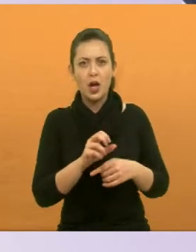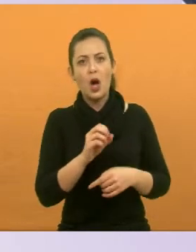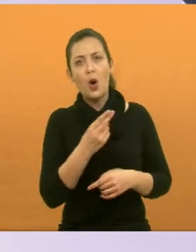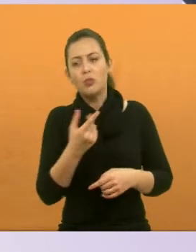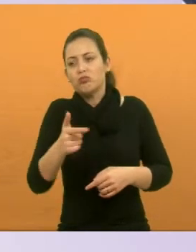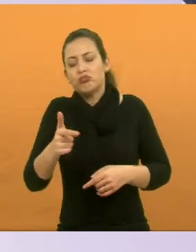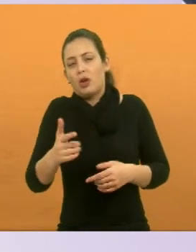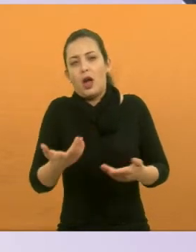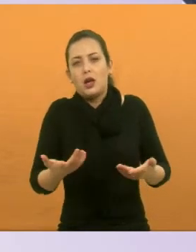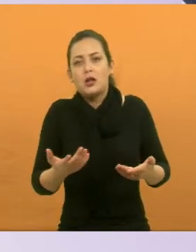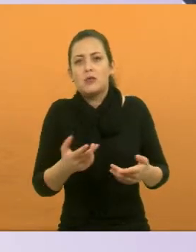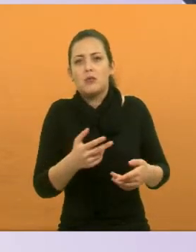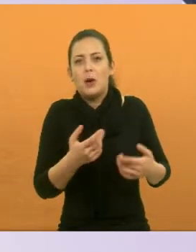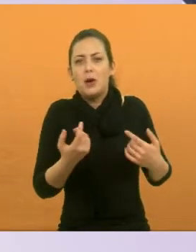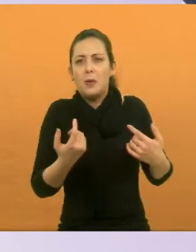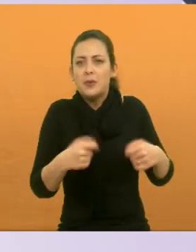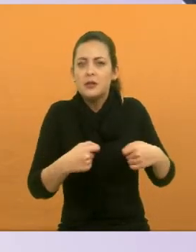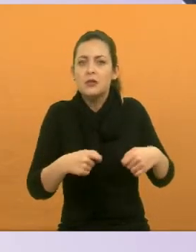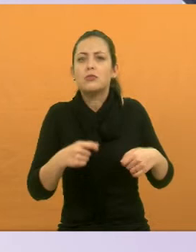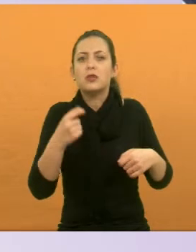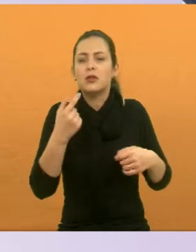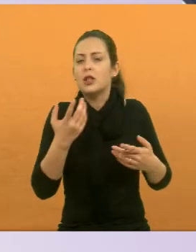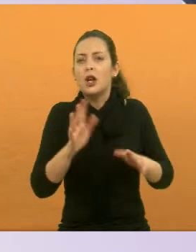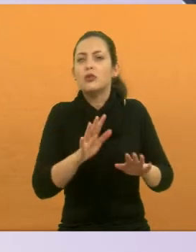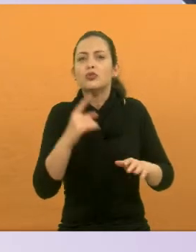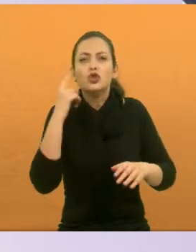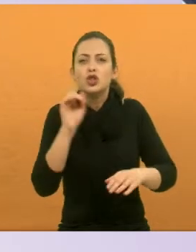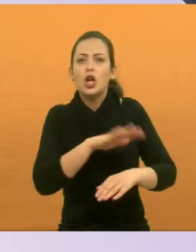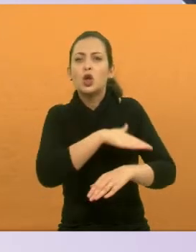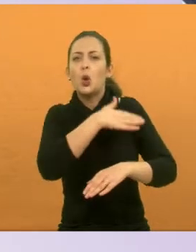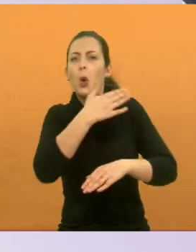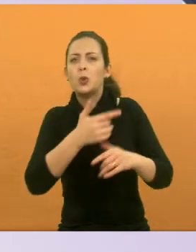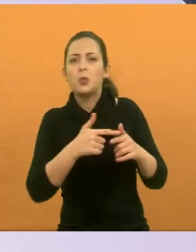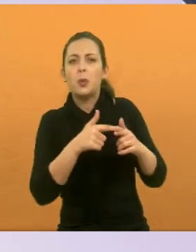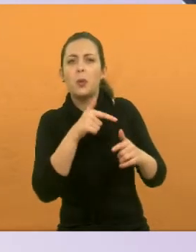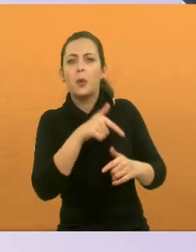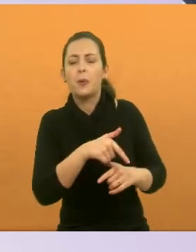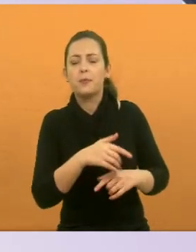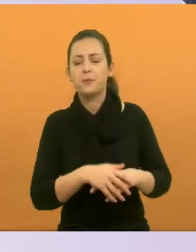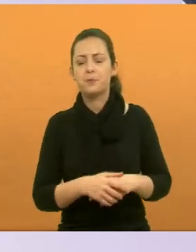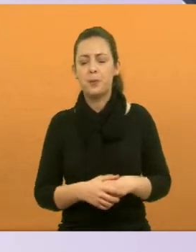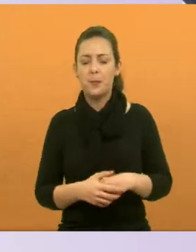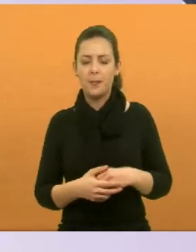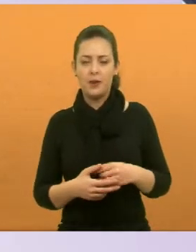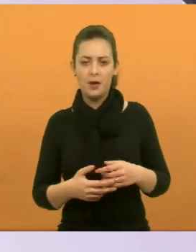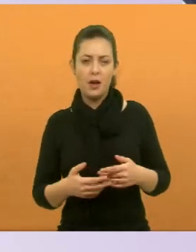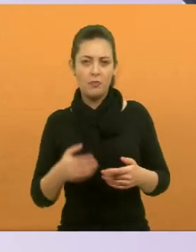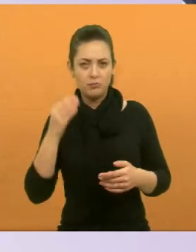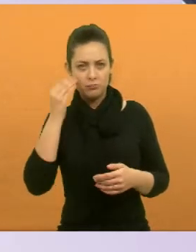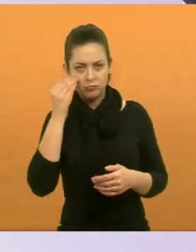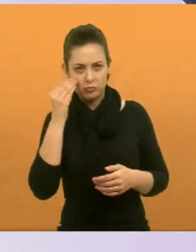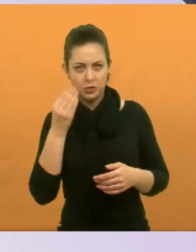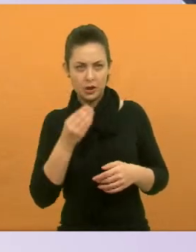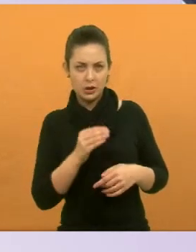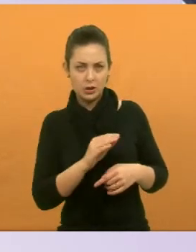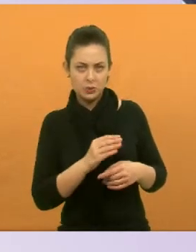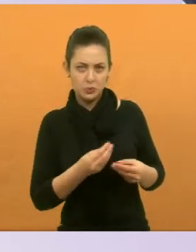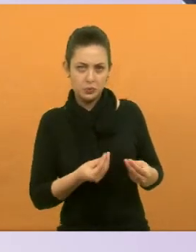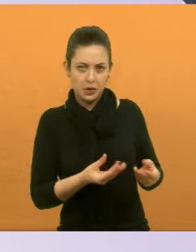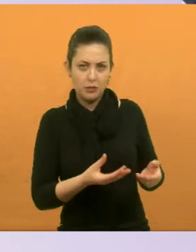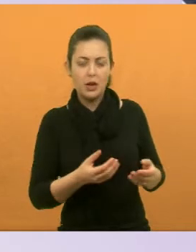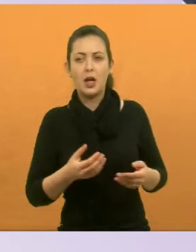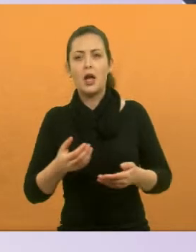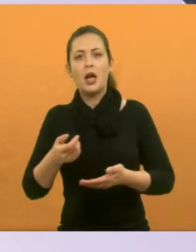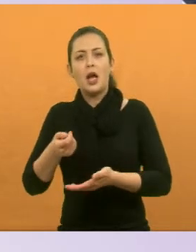tem. Os animais ficam presos o dia inteiro. Então, eu vou estar disponibilizando uma parte da emenda